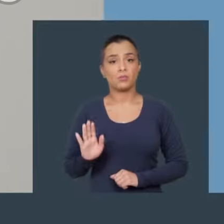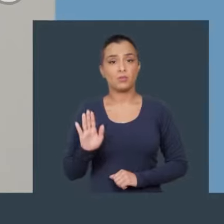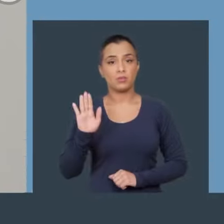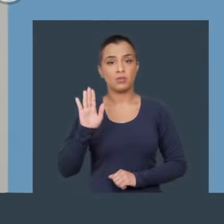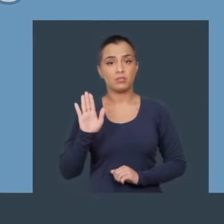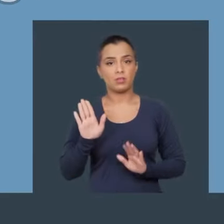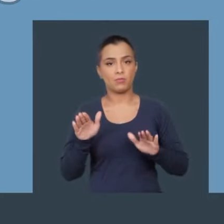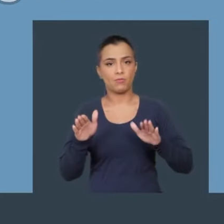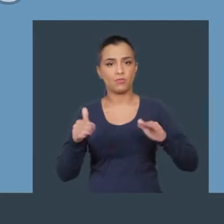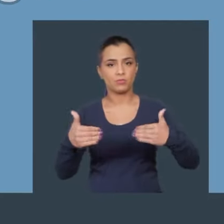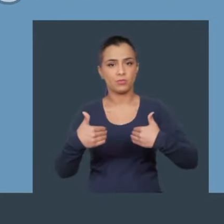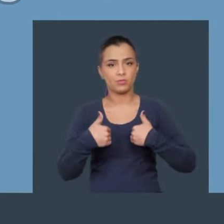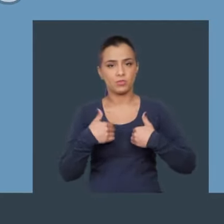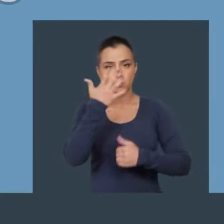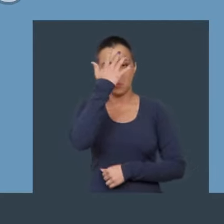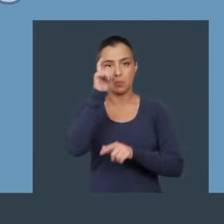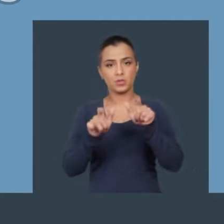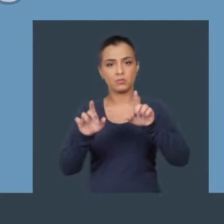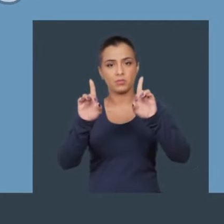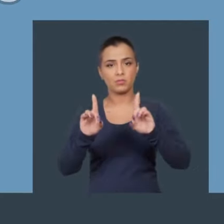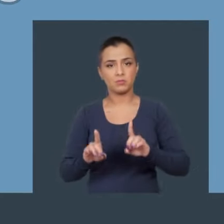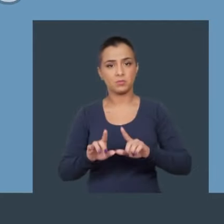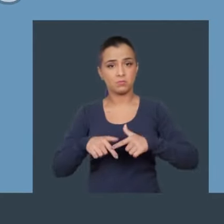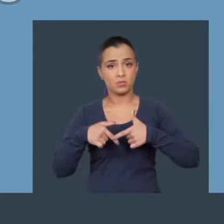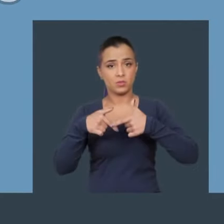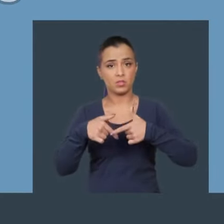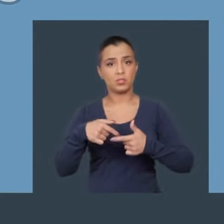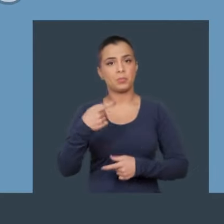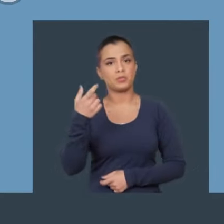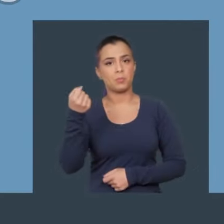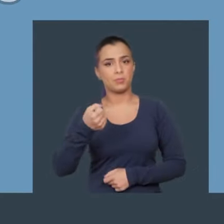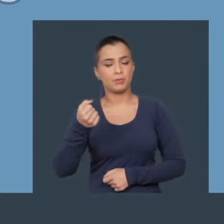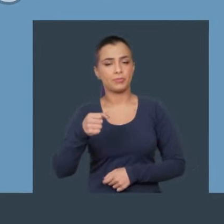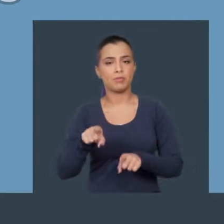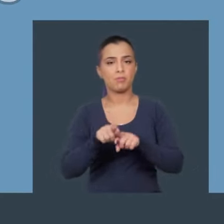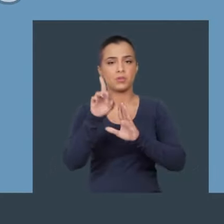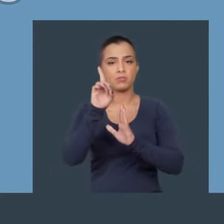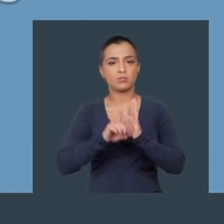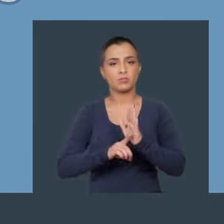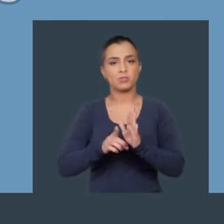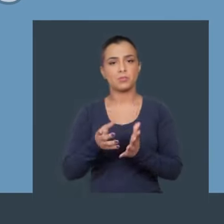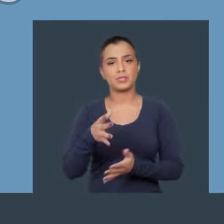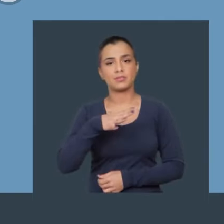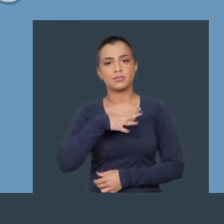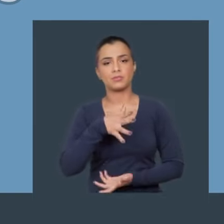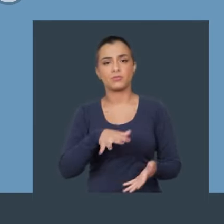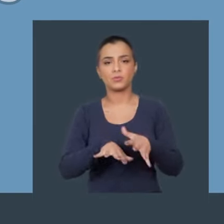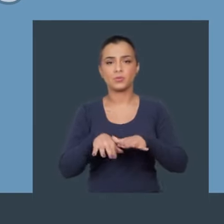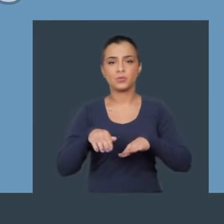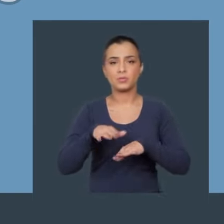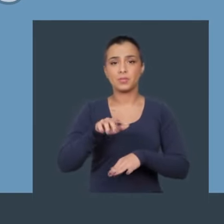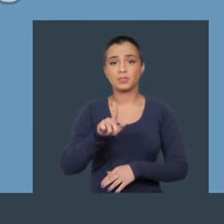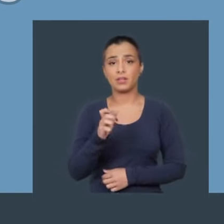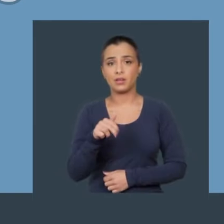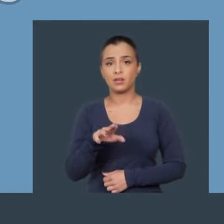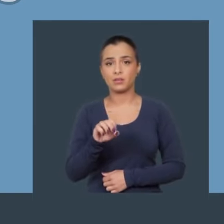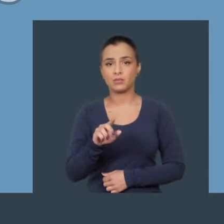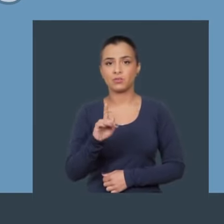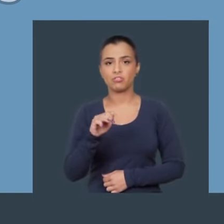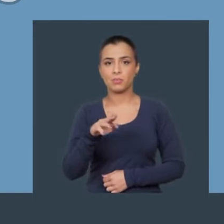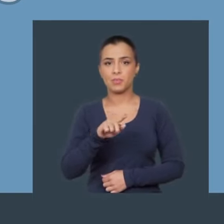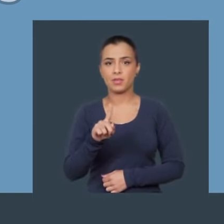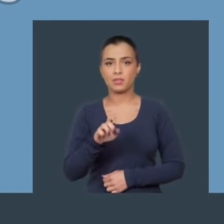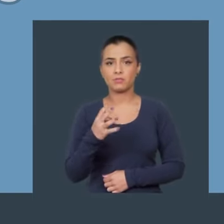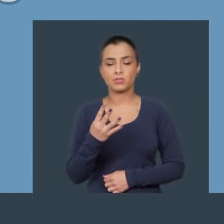Sou candidato do autismo e das pessoas com deficiência. Vou lutar pelos seus benefícios e direitos por uma cidade mais inclusiva.